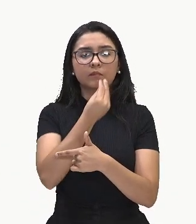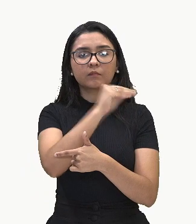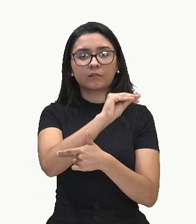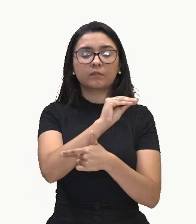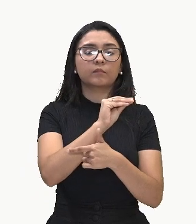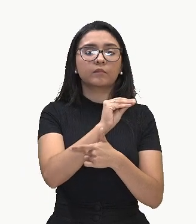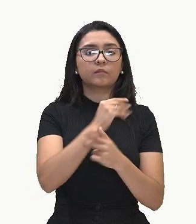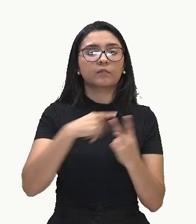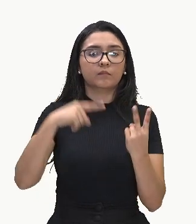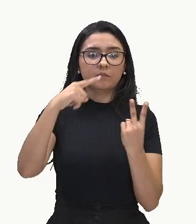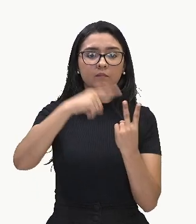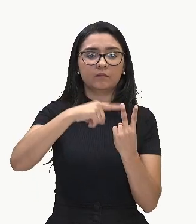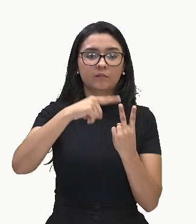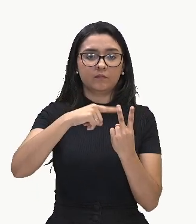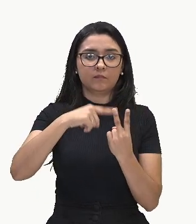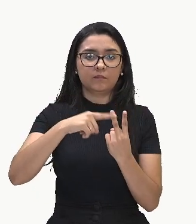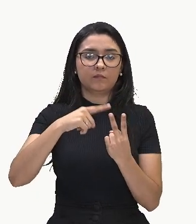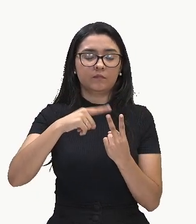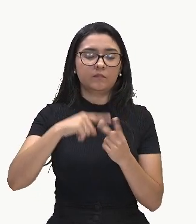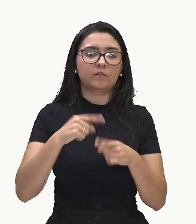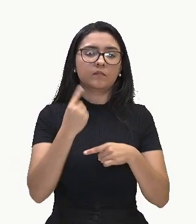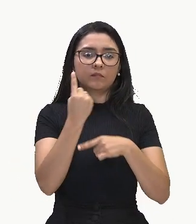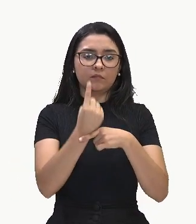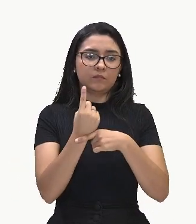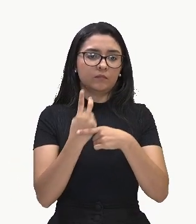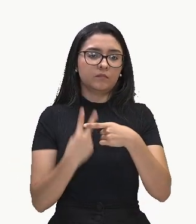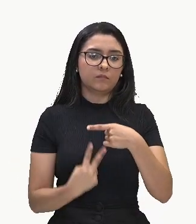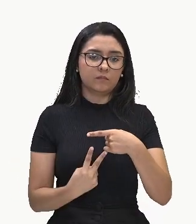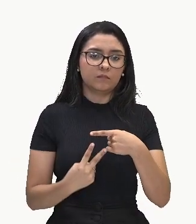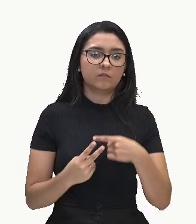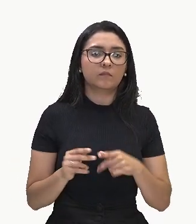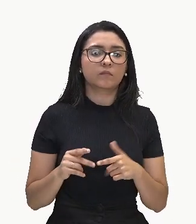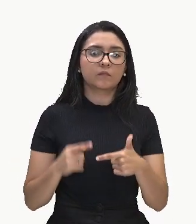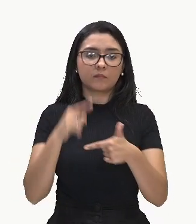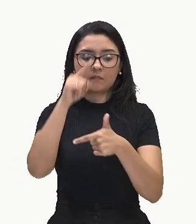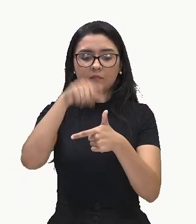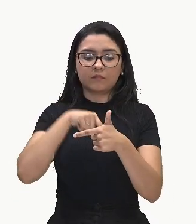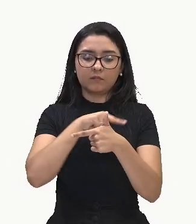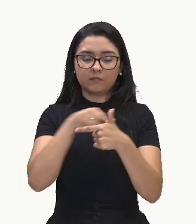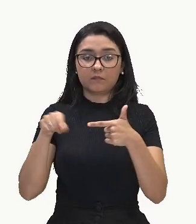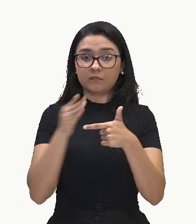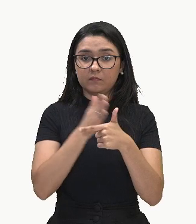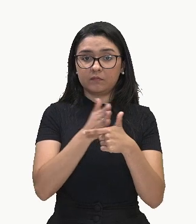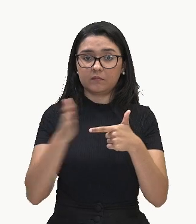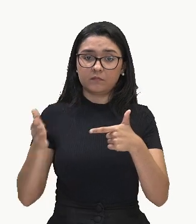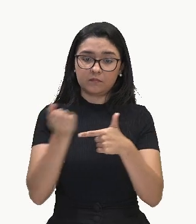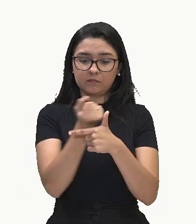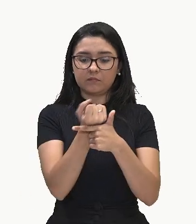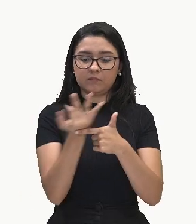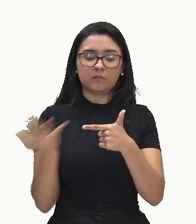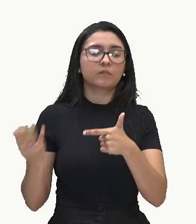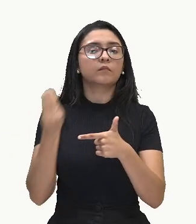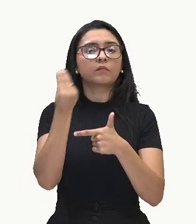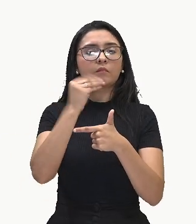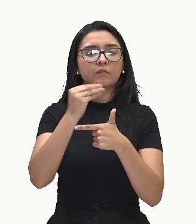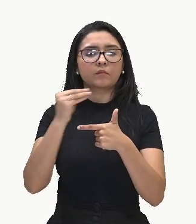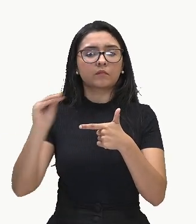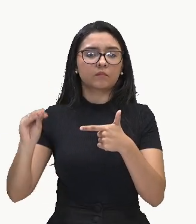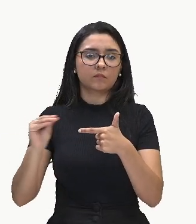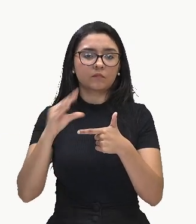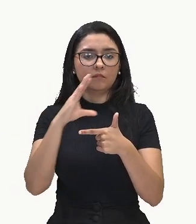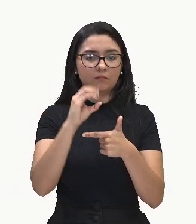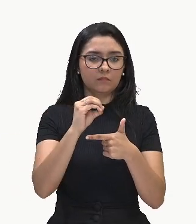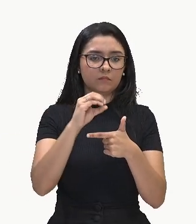meu polinômio divisor. Ok? E aqui, eu vou colocar todos os meus coeficientes